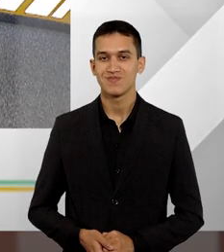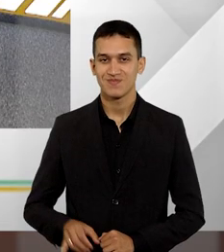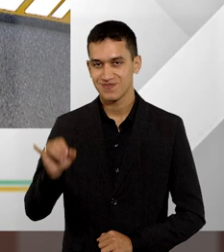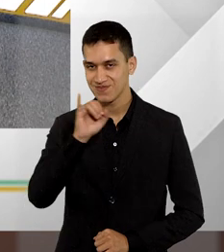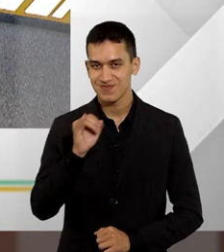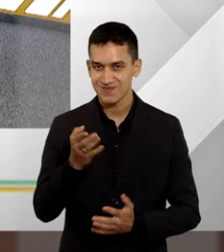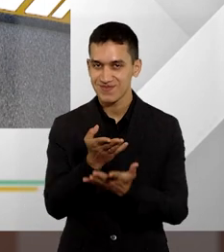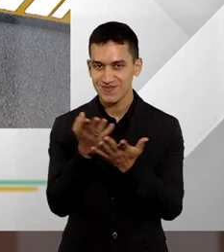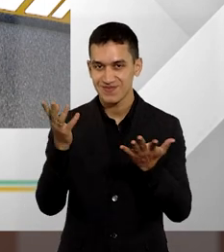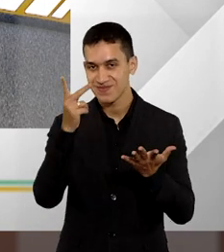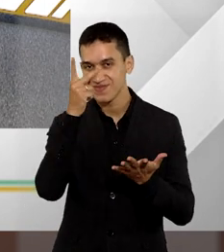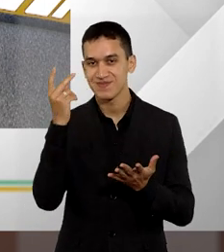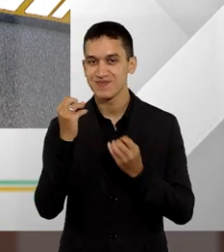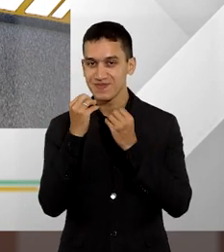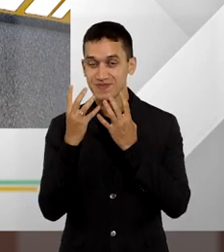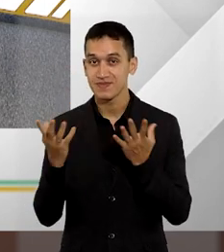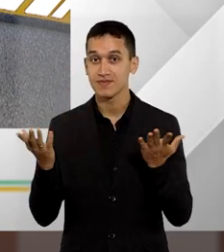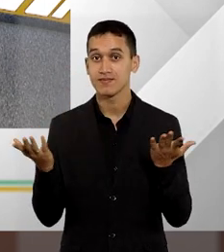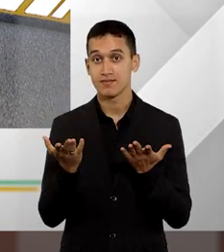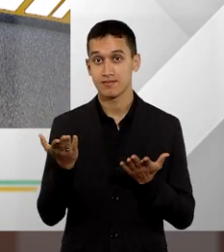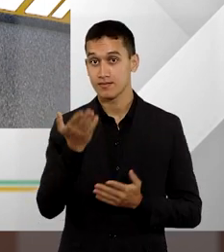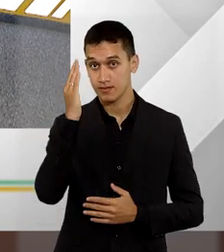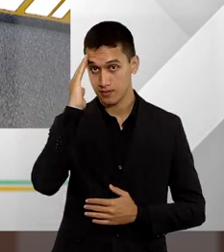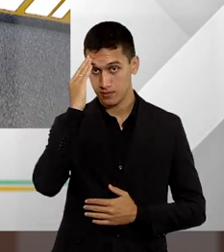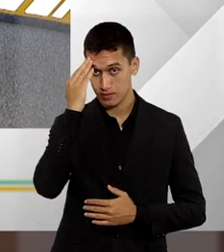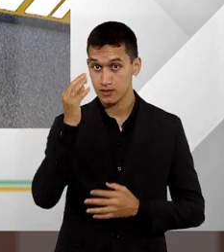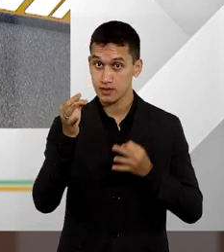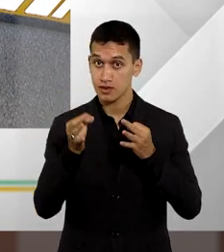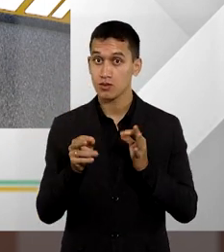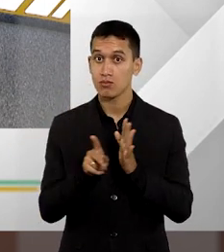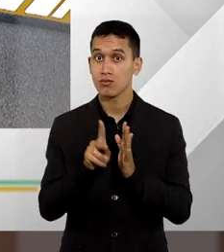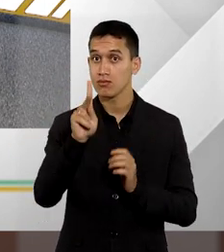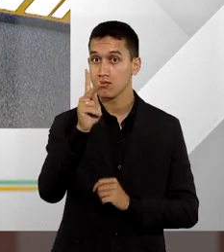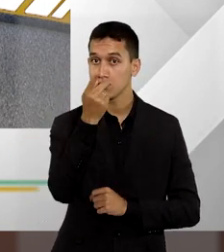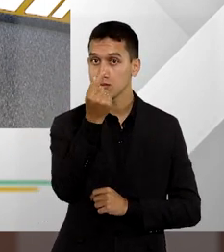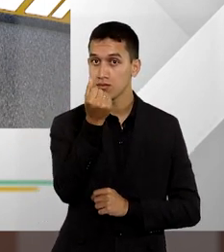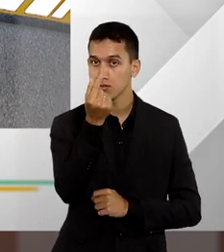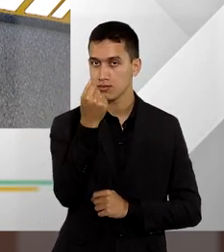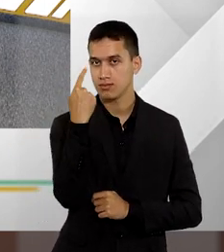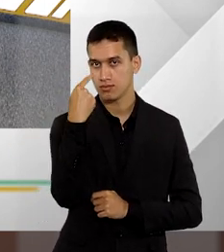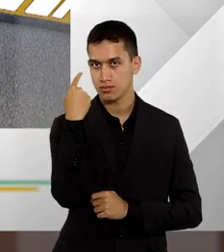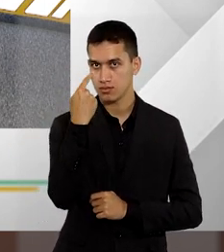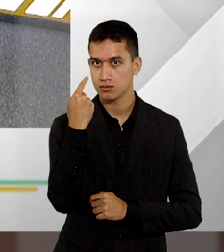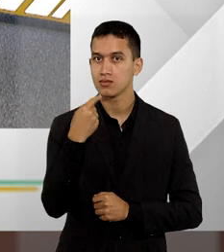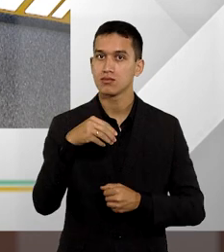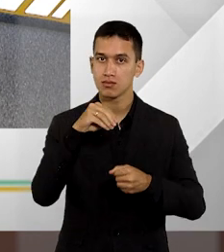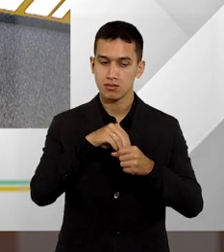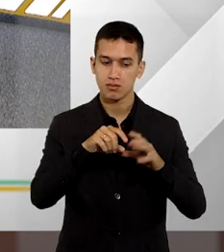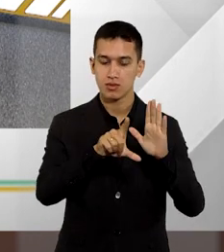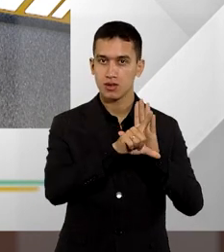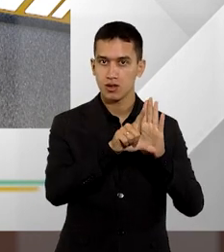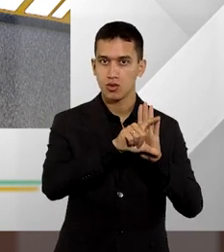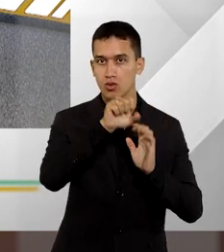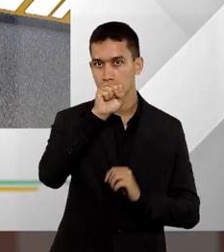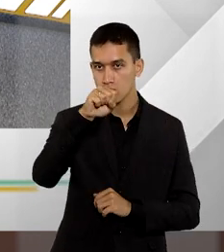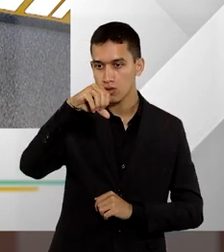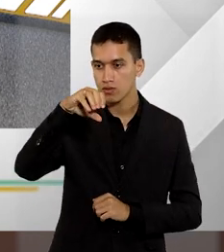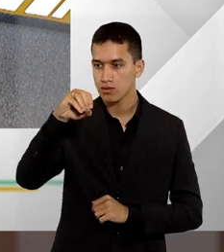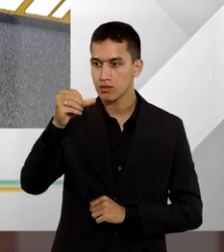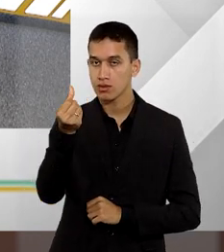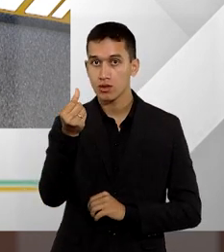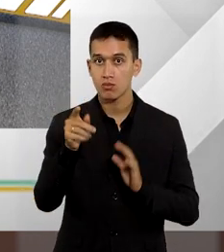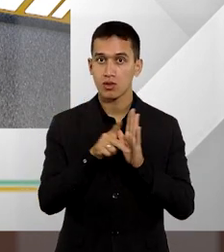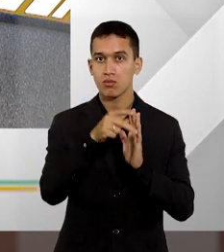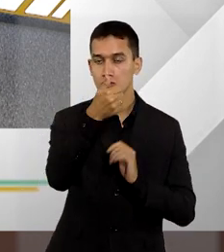Olá pessoal, hoje você vai entender direito sobre honorários advocatícios previstos na lei 8.906